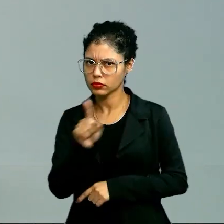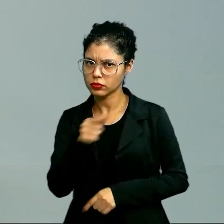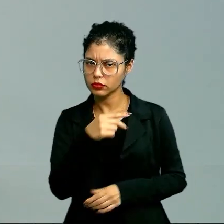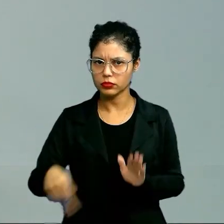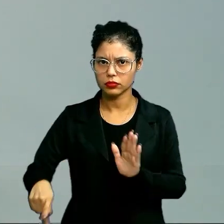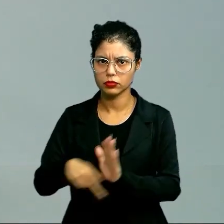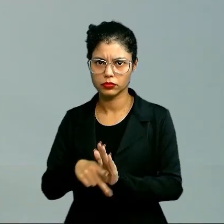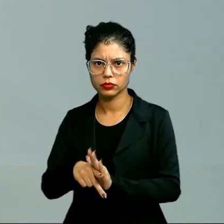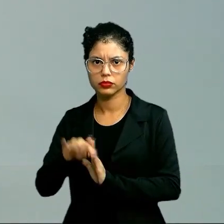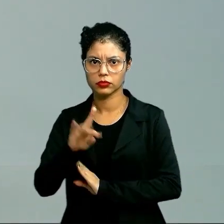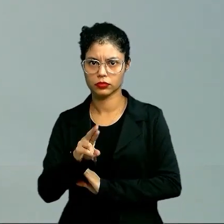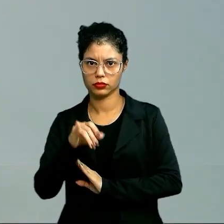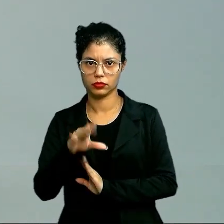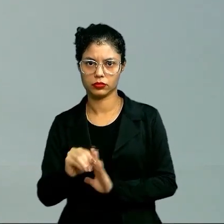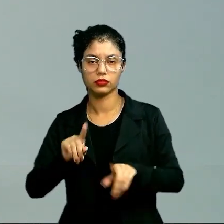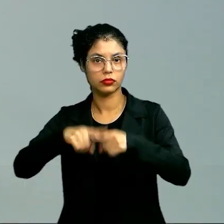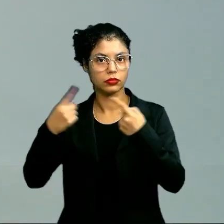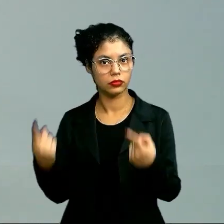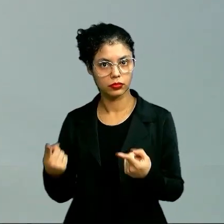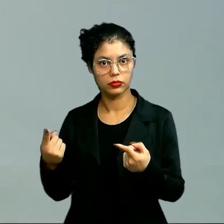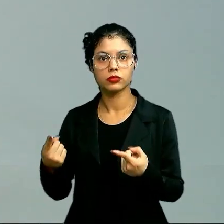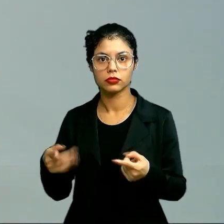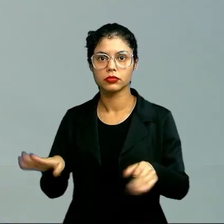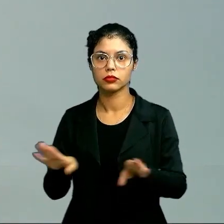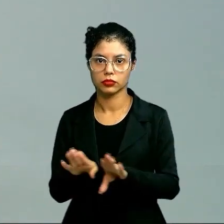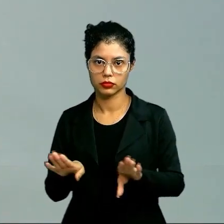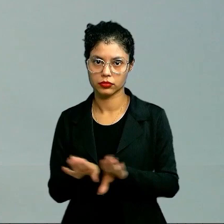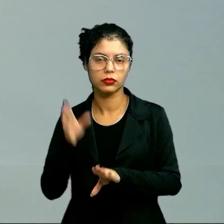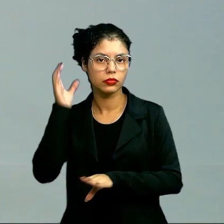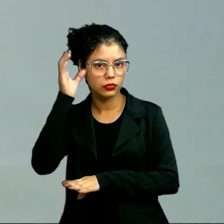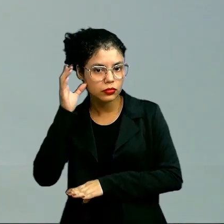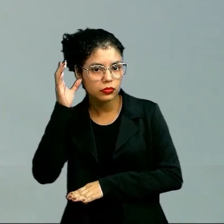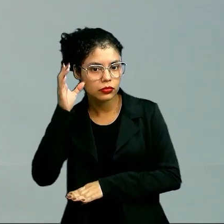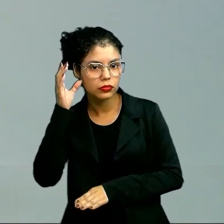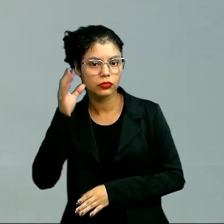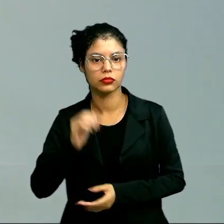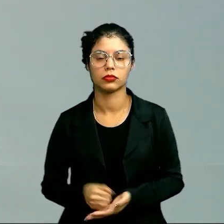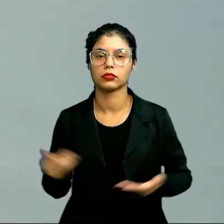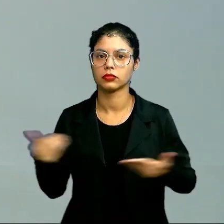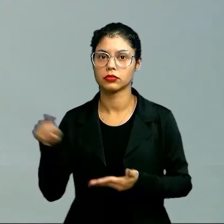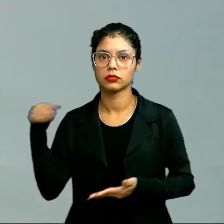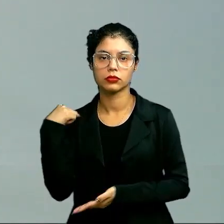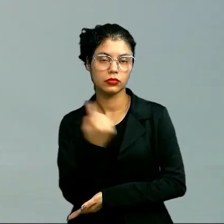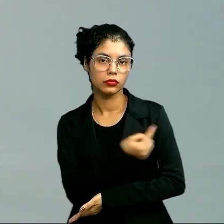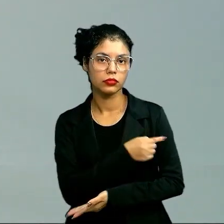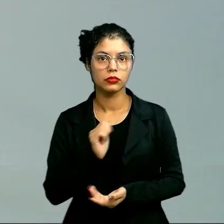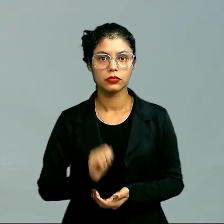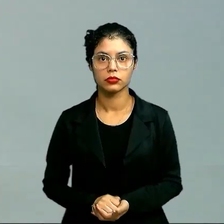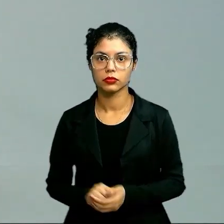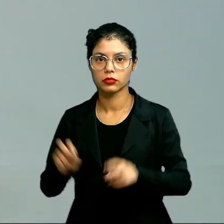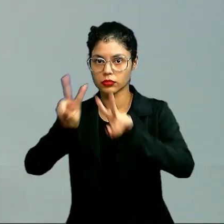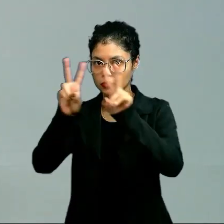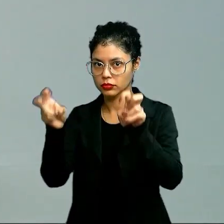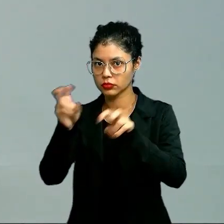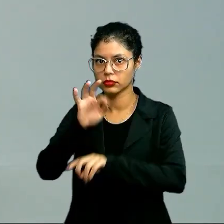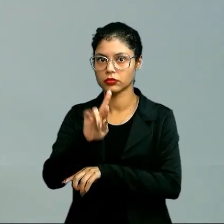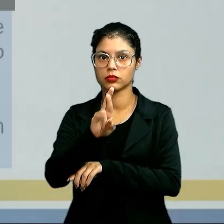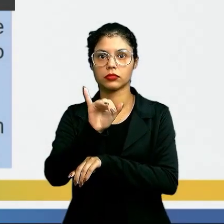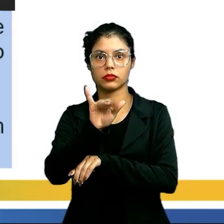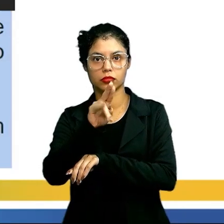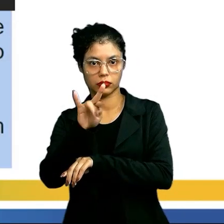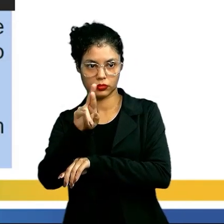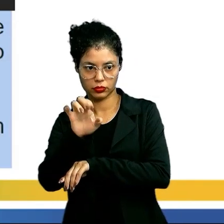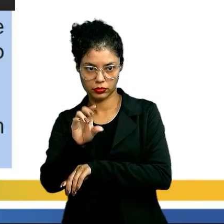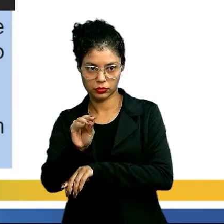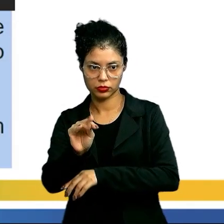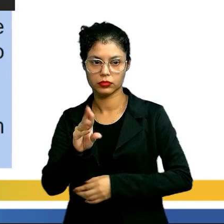pelo temor de castigo, mas por dever de consciência. E hoje nós vamos tratar do ressentimento.